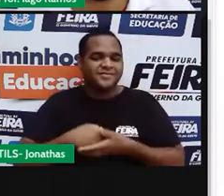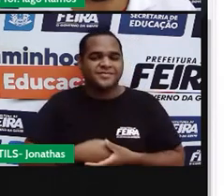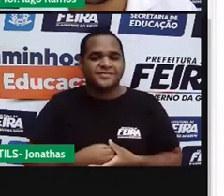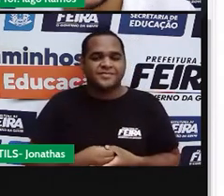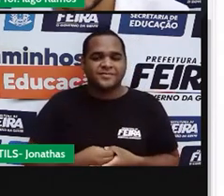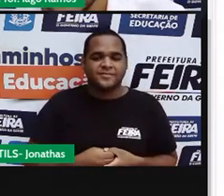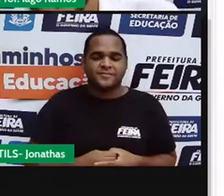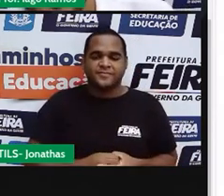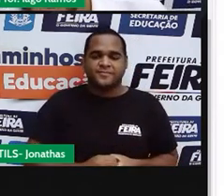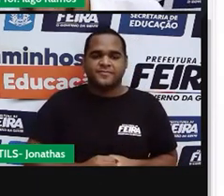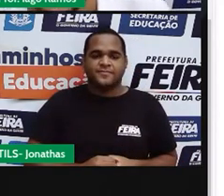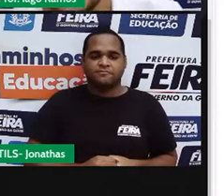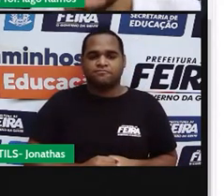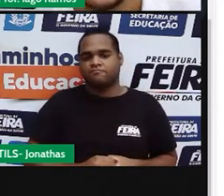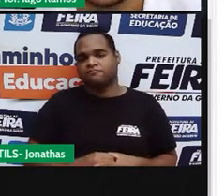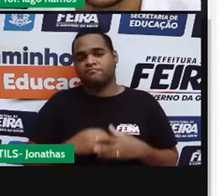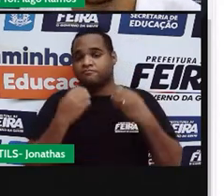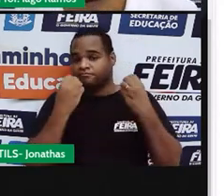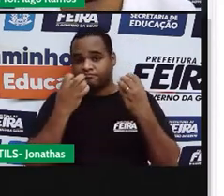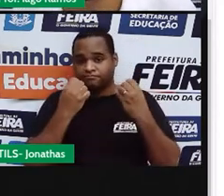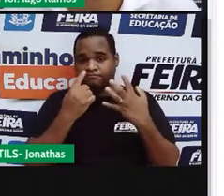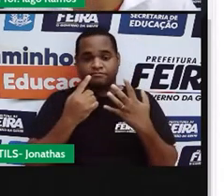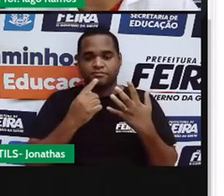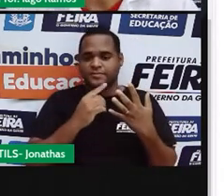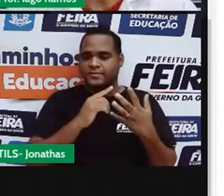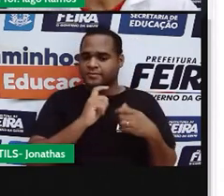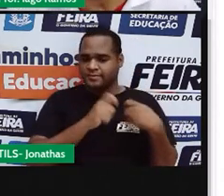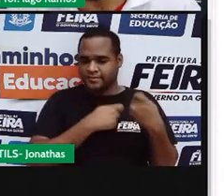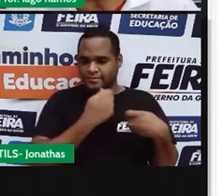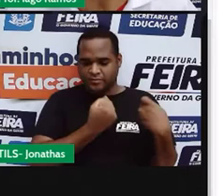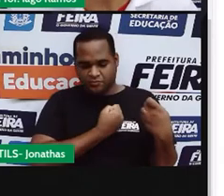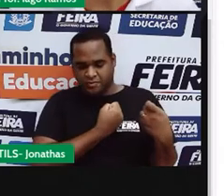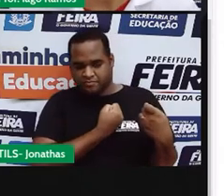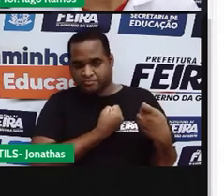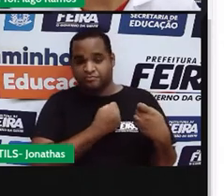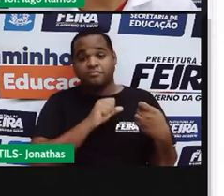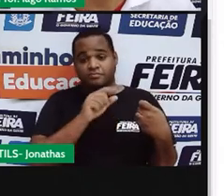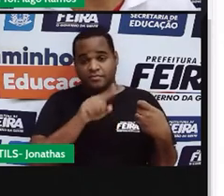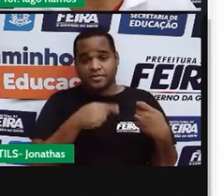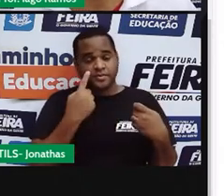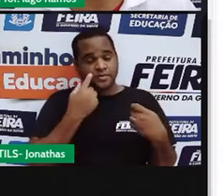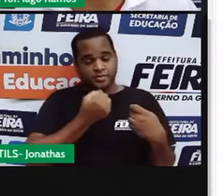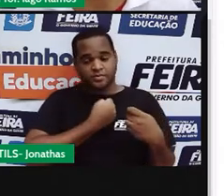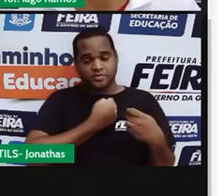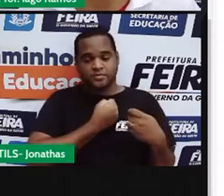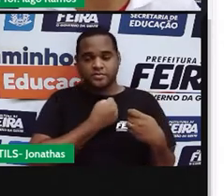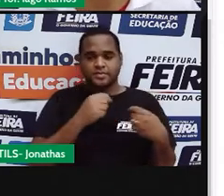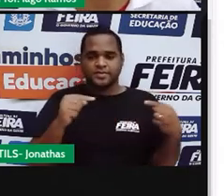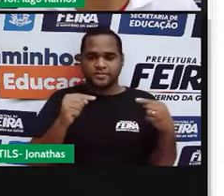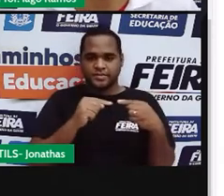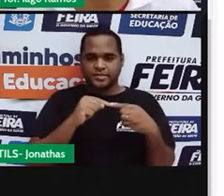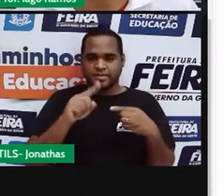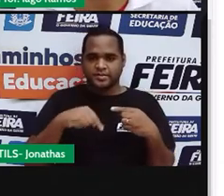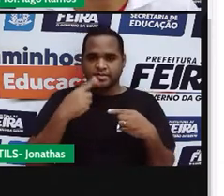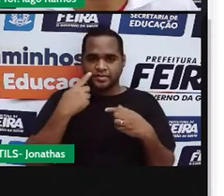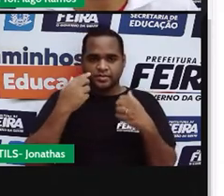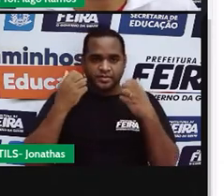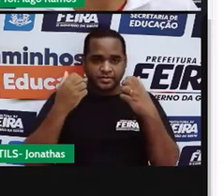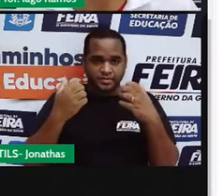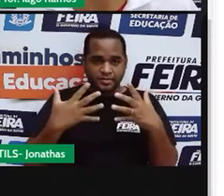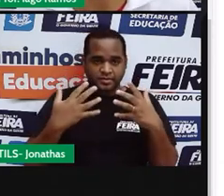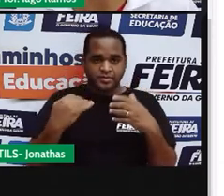Bom, vamos falar de número, né? Número que, segundo esse camaradinha aqui, ó,